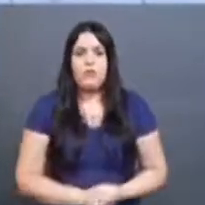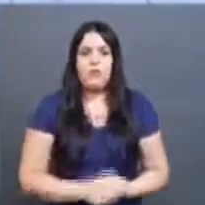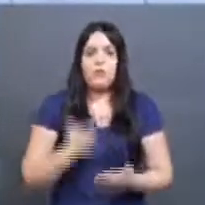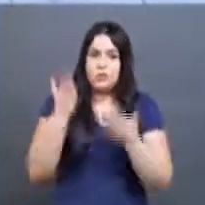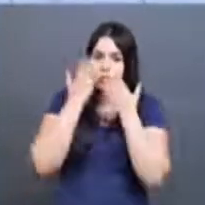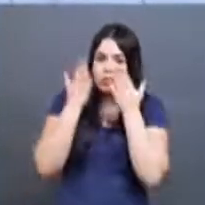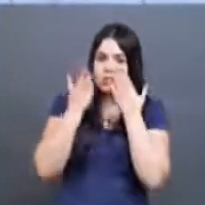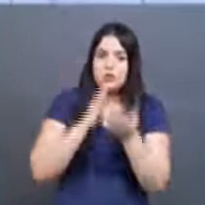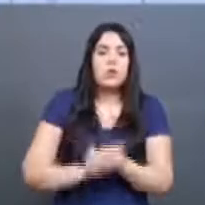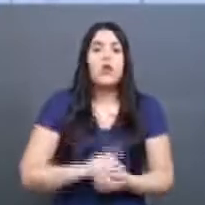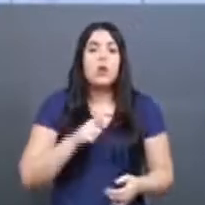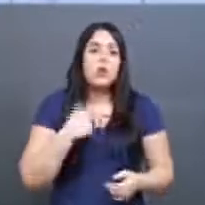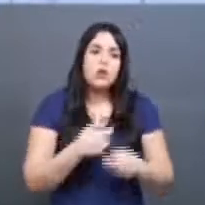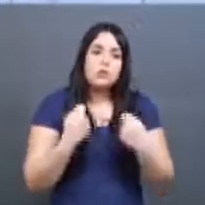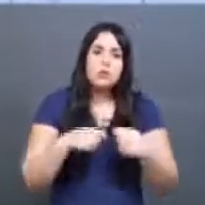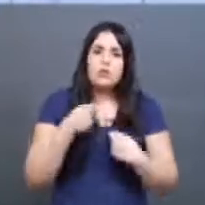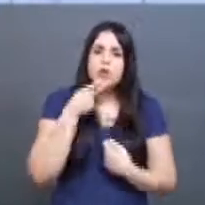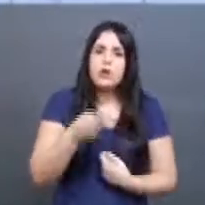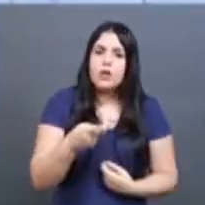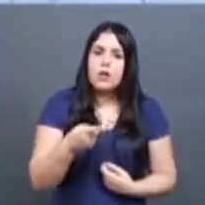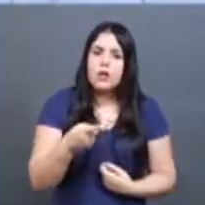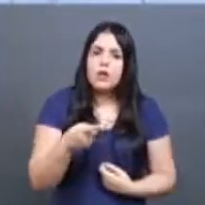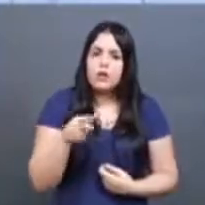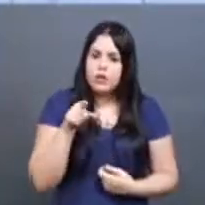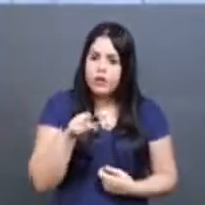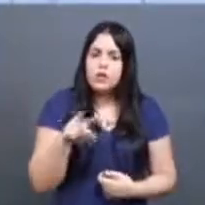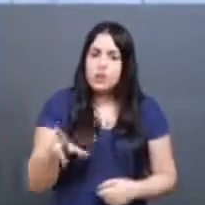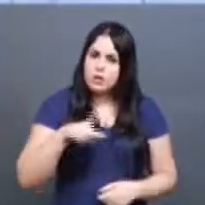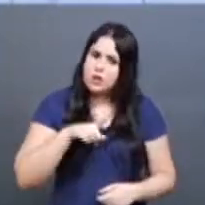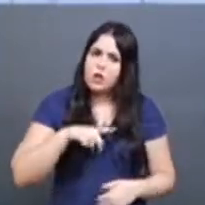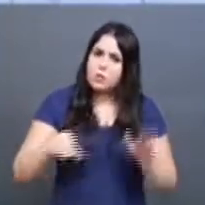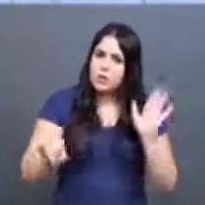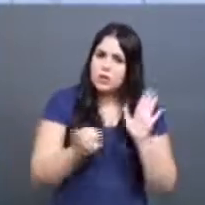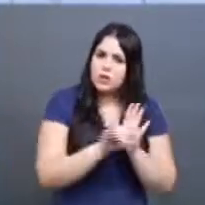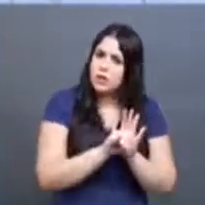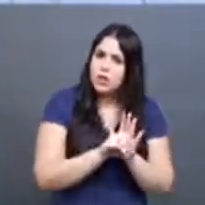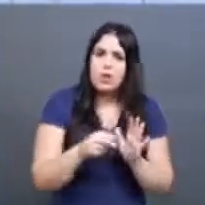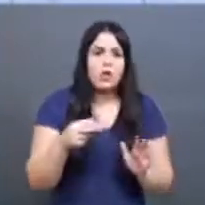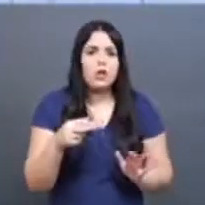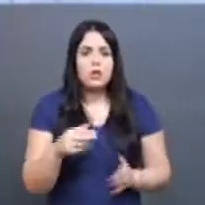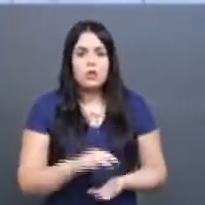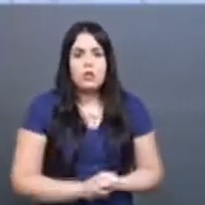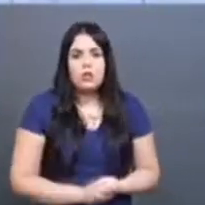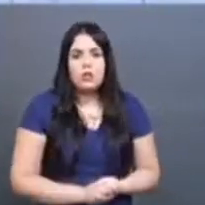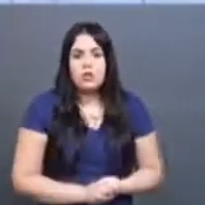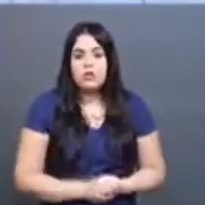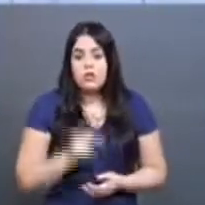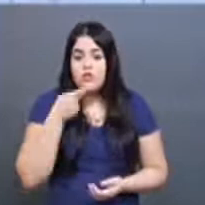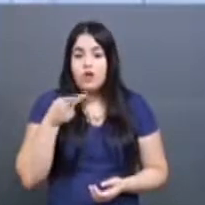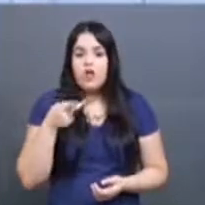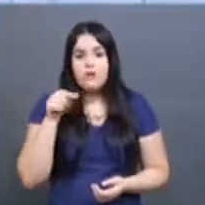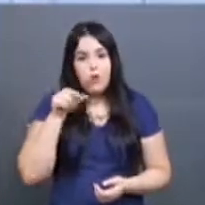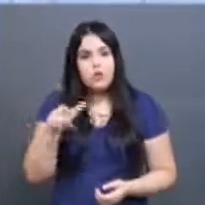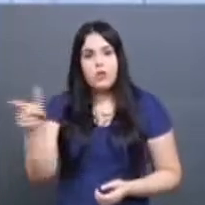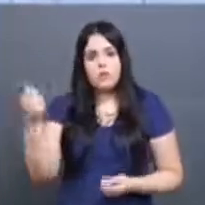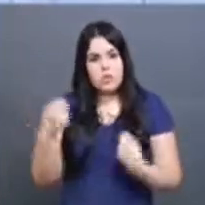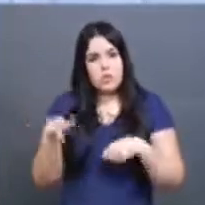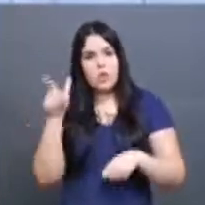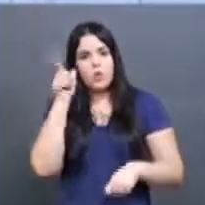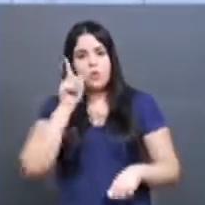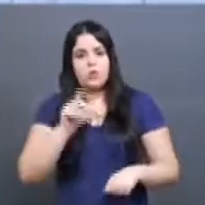psicólogos, né? A gente precisa fortalecer aquela identidade daquela pessoa e promover que ela consiga se defender.